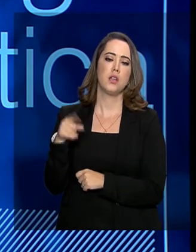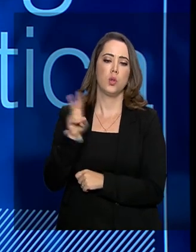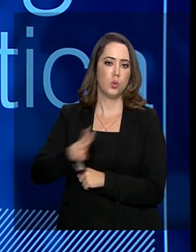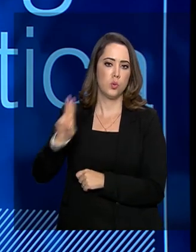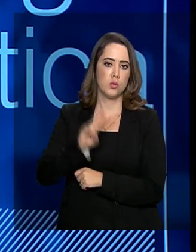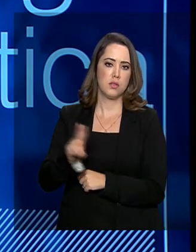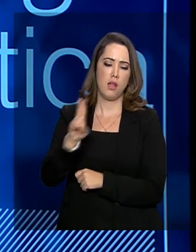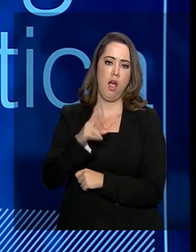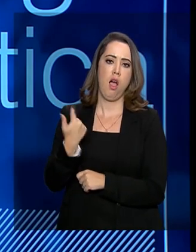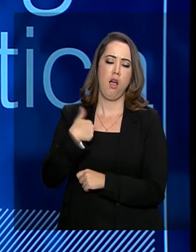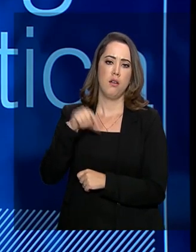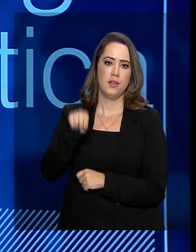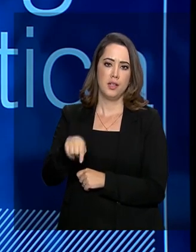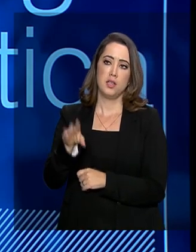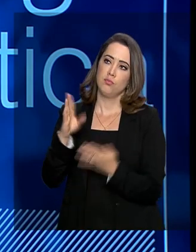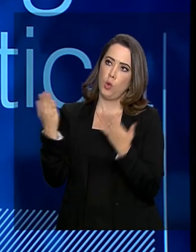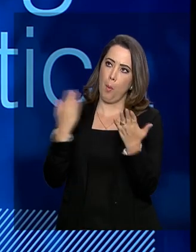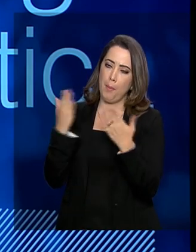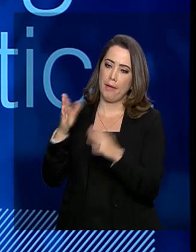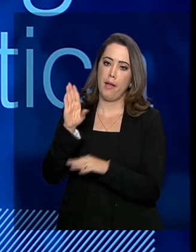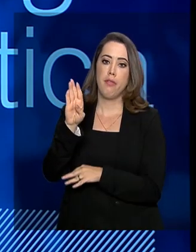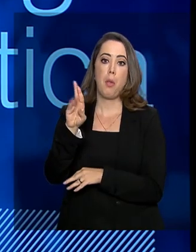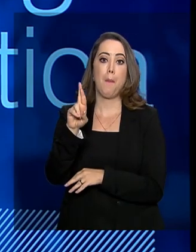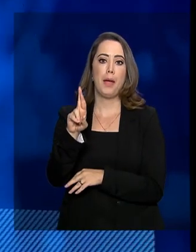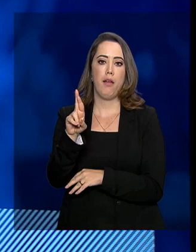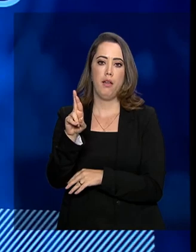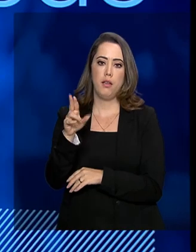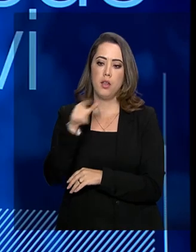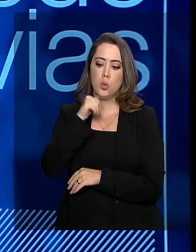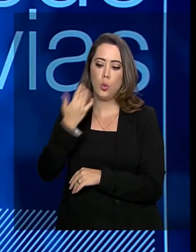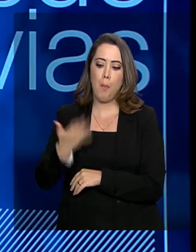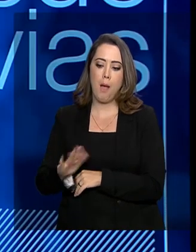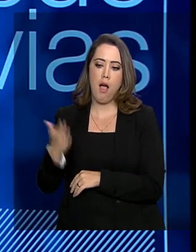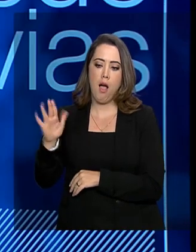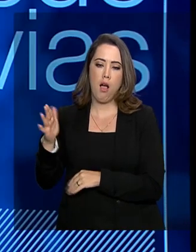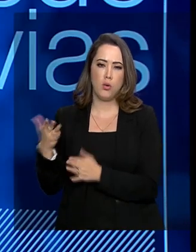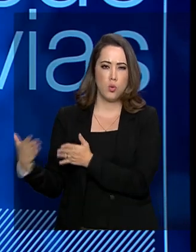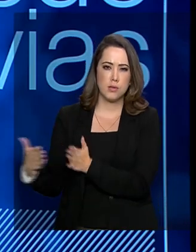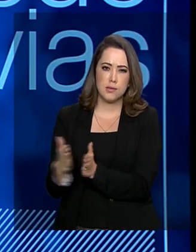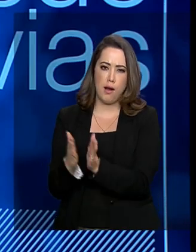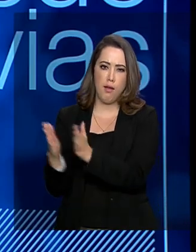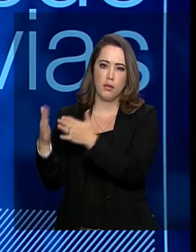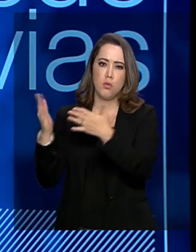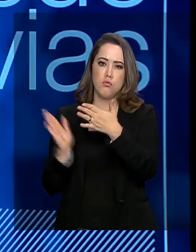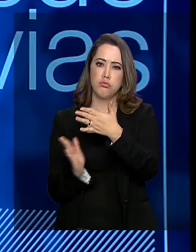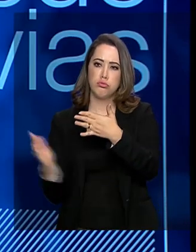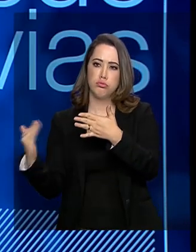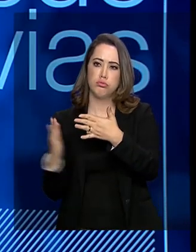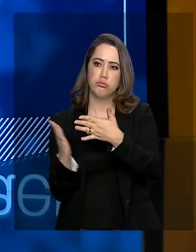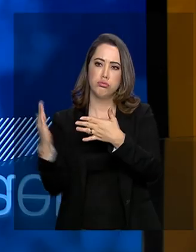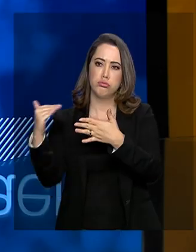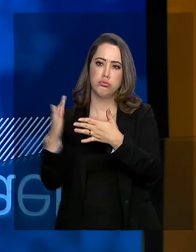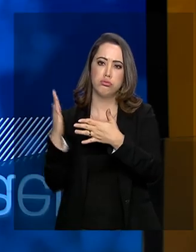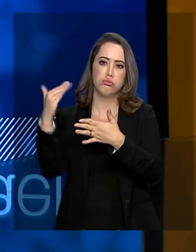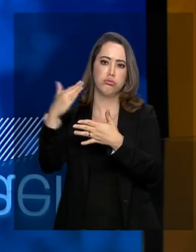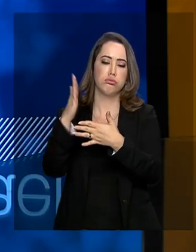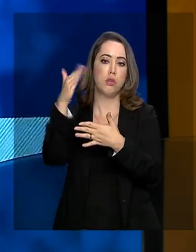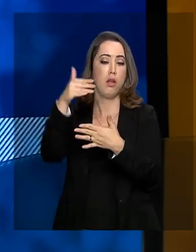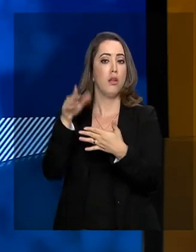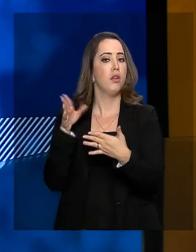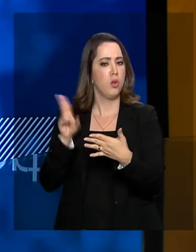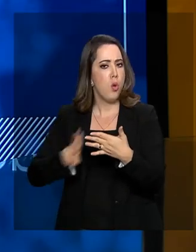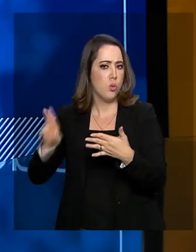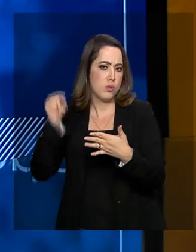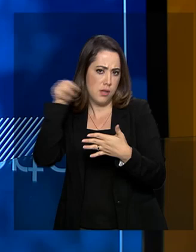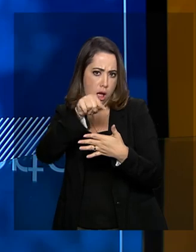usar aí a nossa, que a chama de BR do mar. Então, ele precisa de desburocratização e o programa vem nesse sentido. Agora, nesse mês de